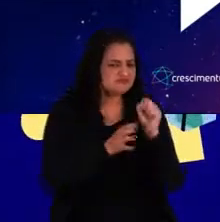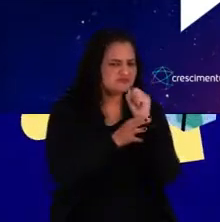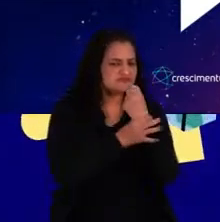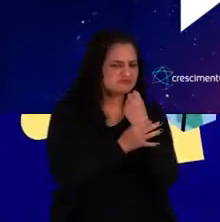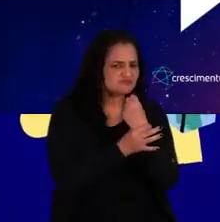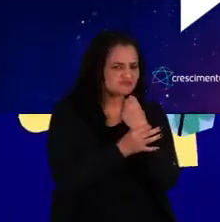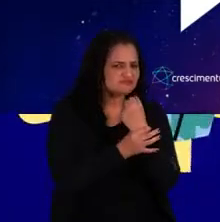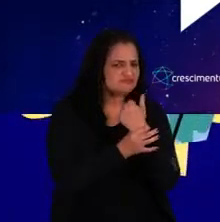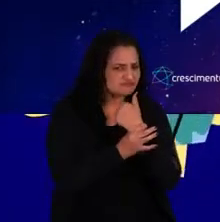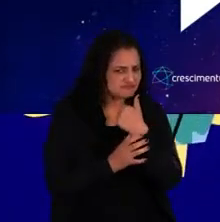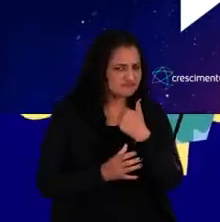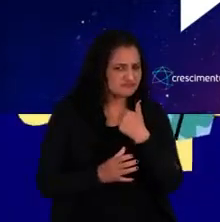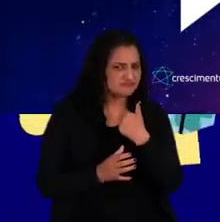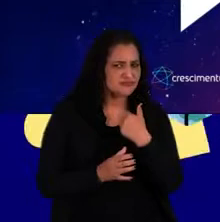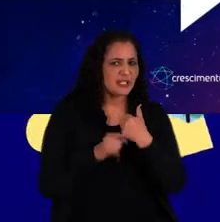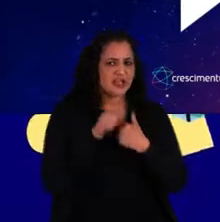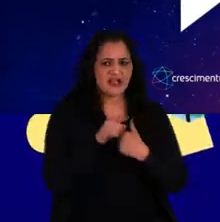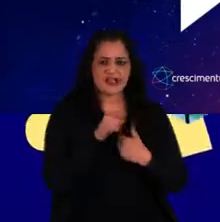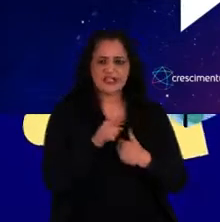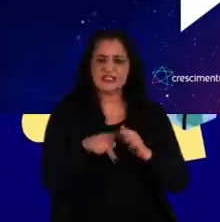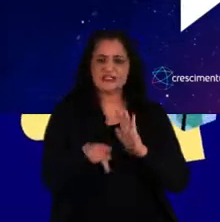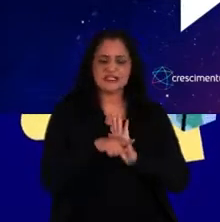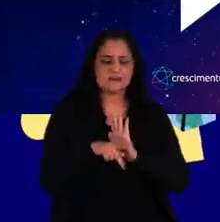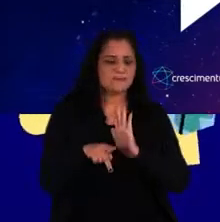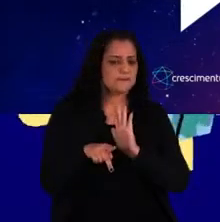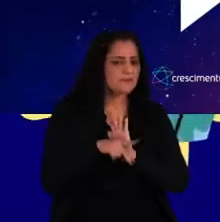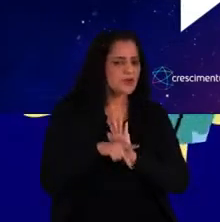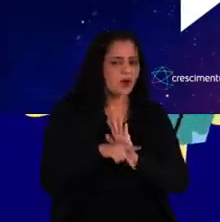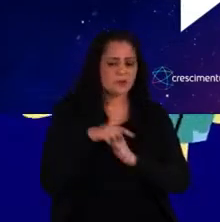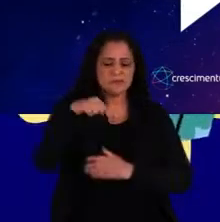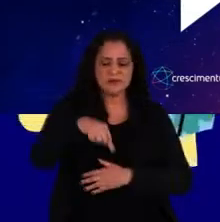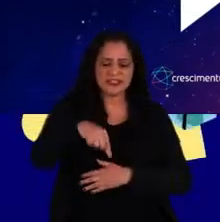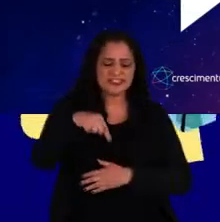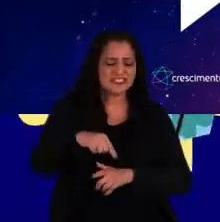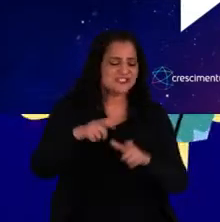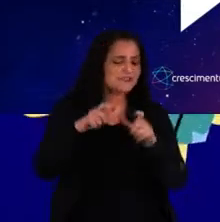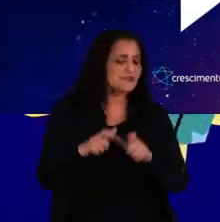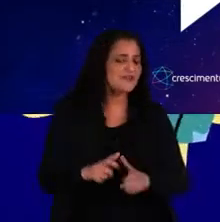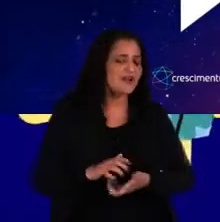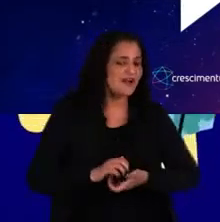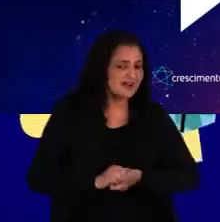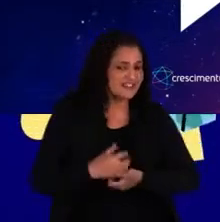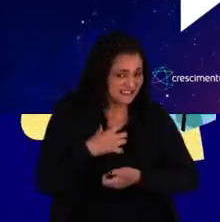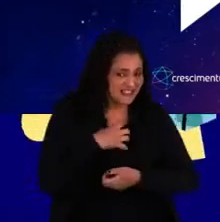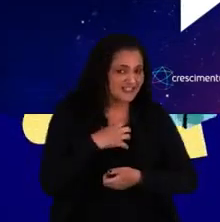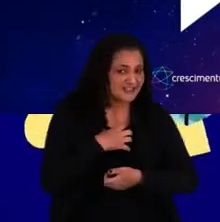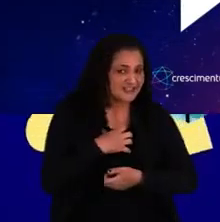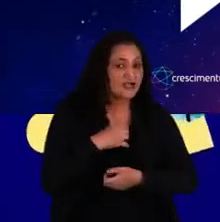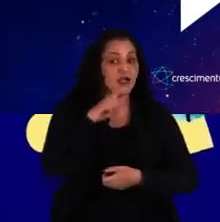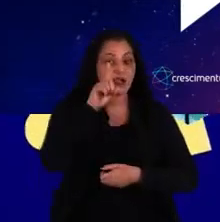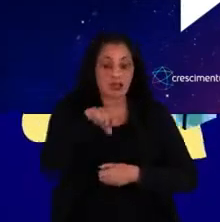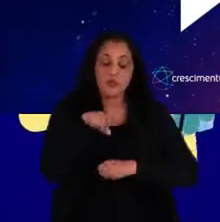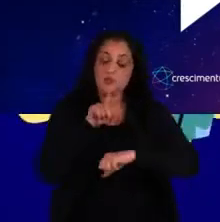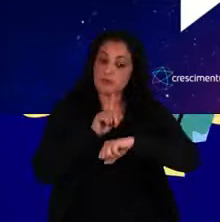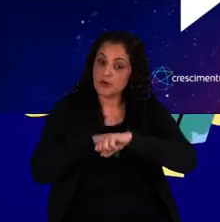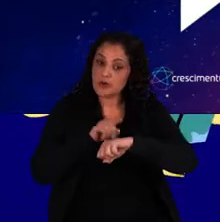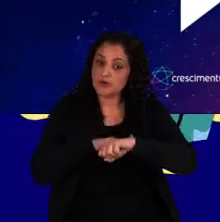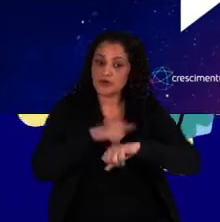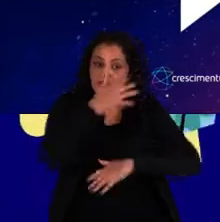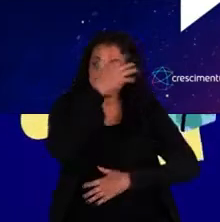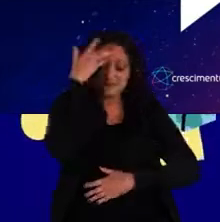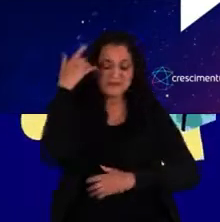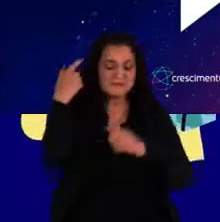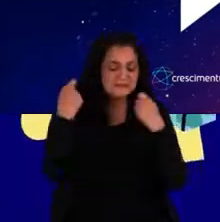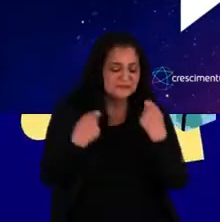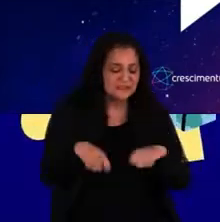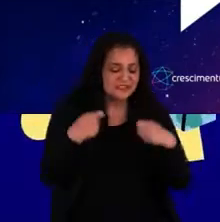seguro o suficiente e que ele está pertencendo no lugar onde ele está. Esse é o momento onde a pessoa